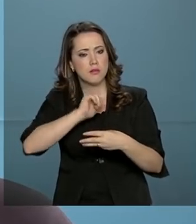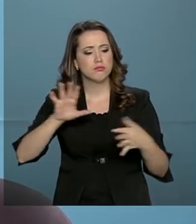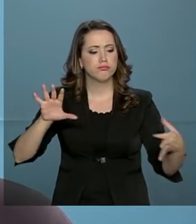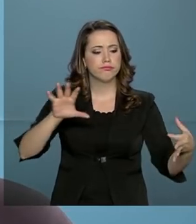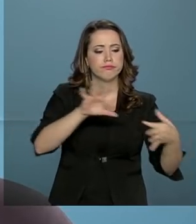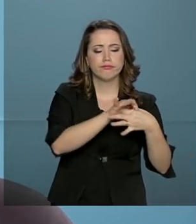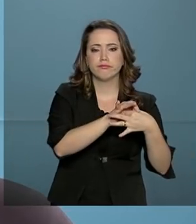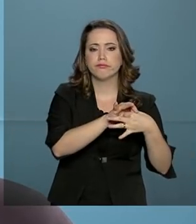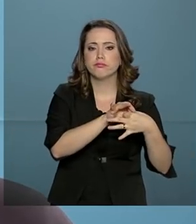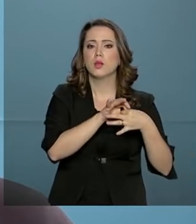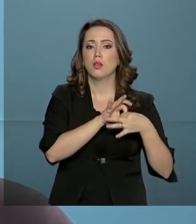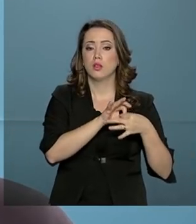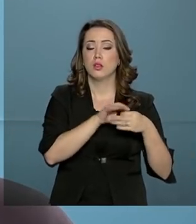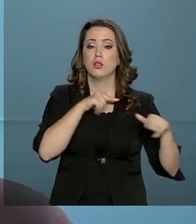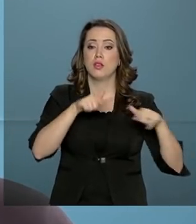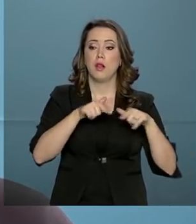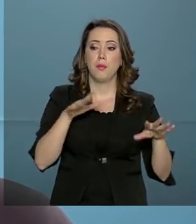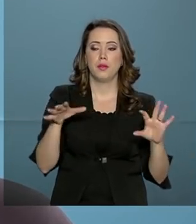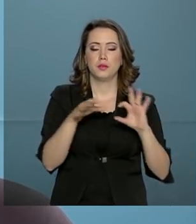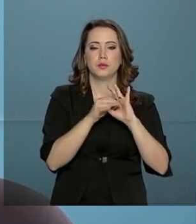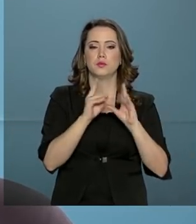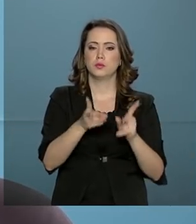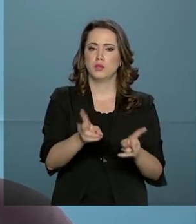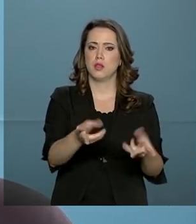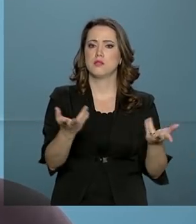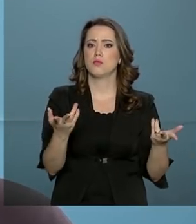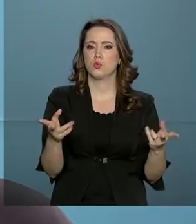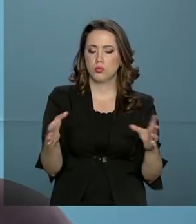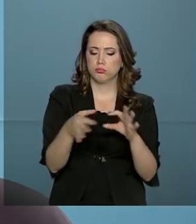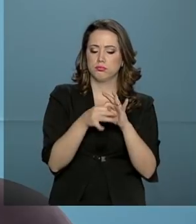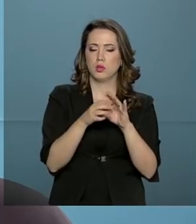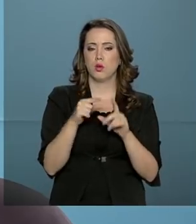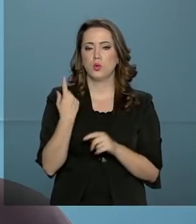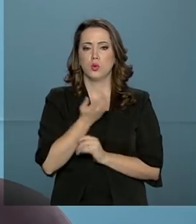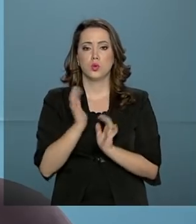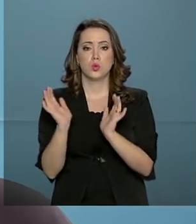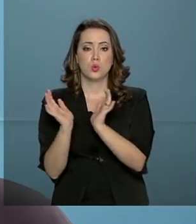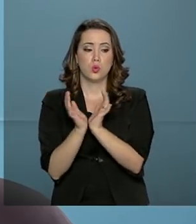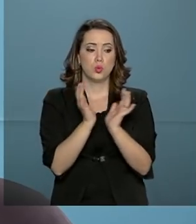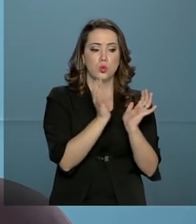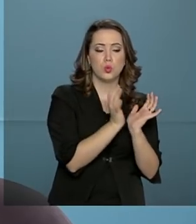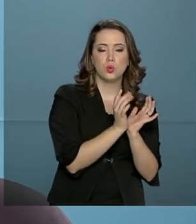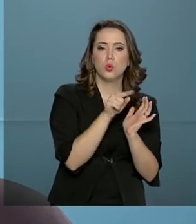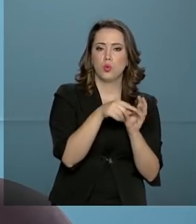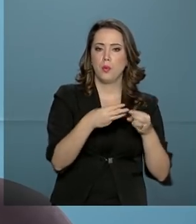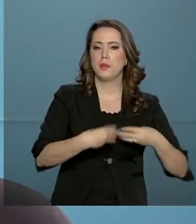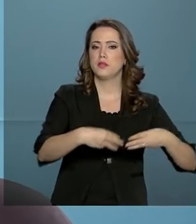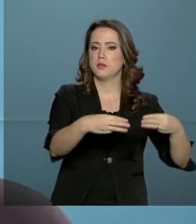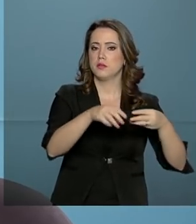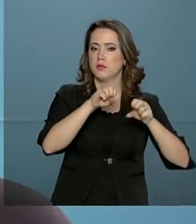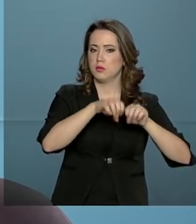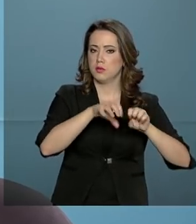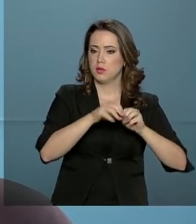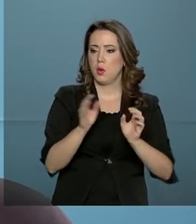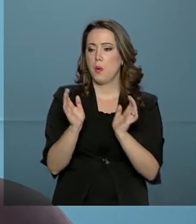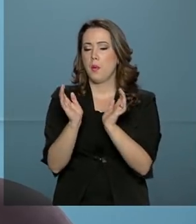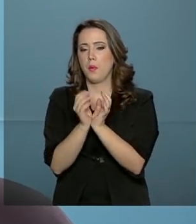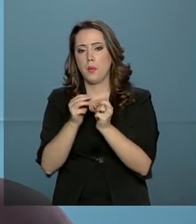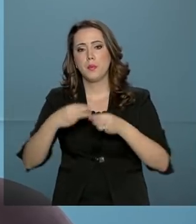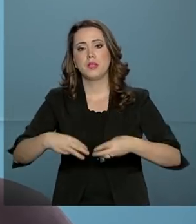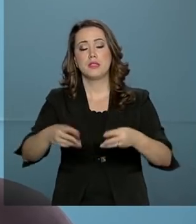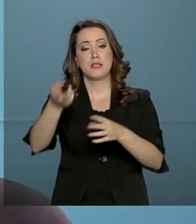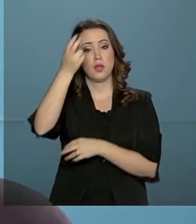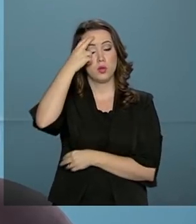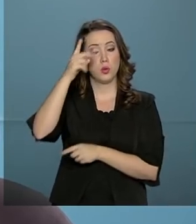anuência deles. E a participação intensa. O nosso grupo de trabalho é formado pelo Ministério da Educação, pelo Ministério da